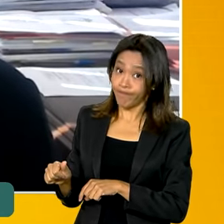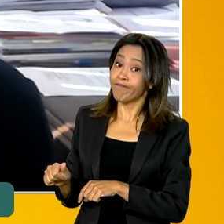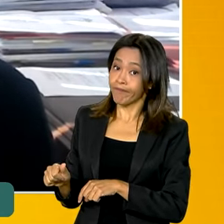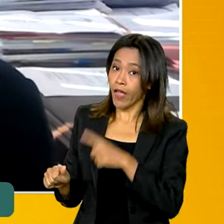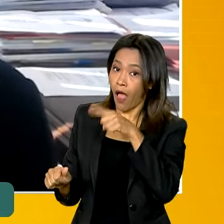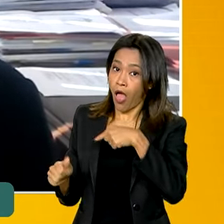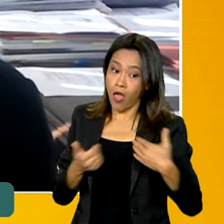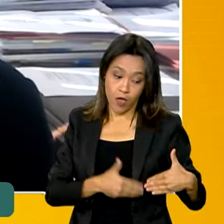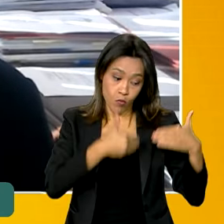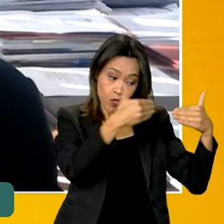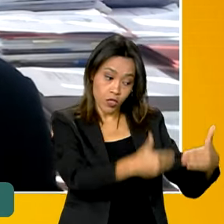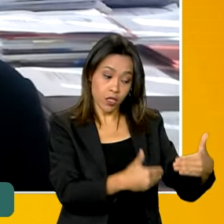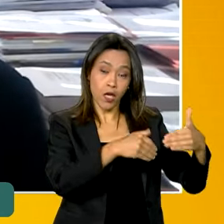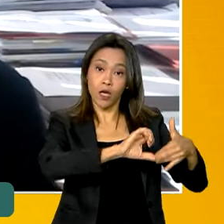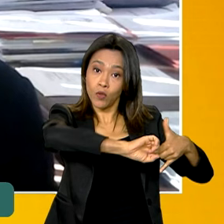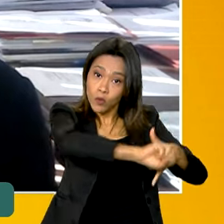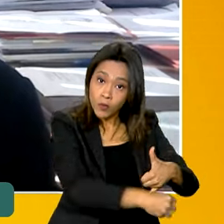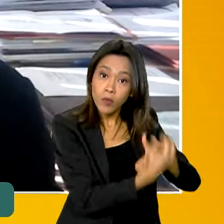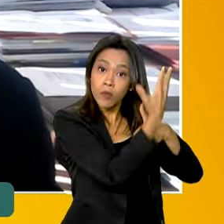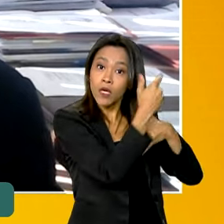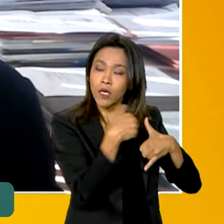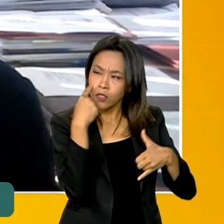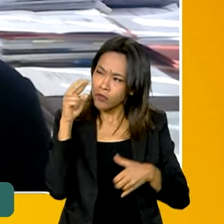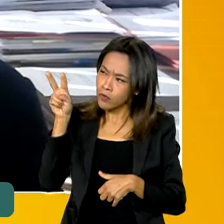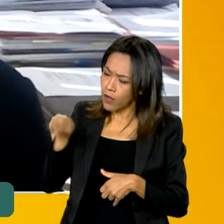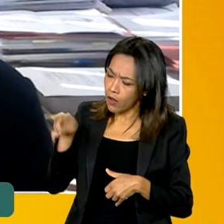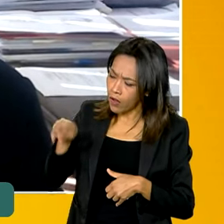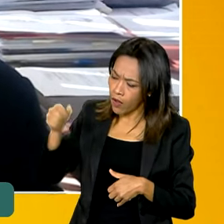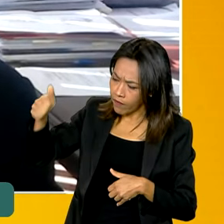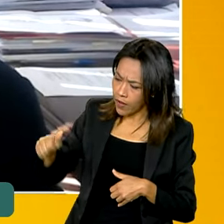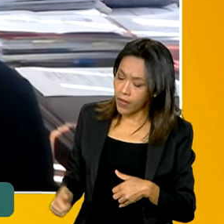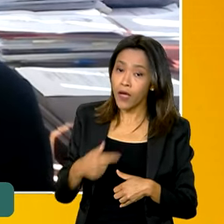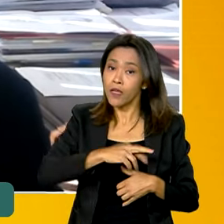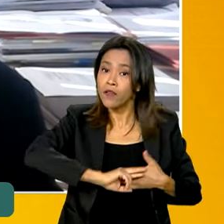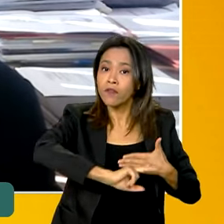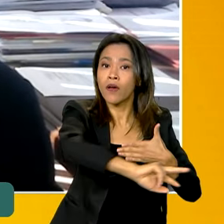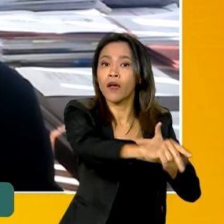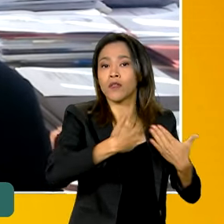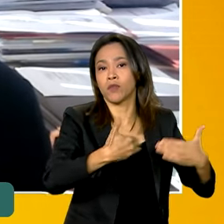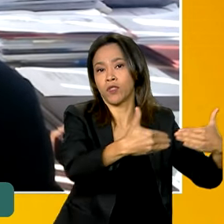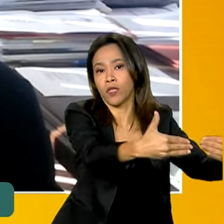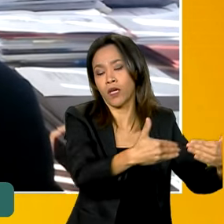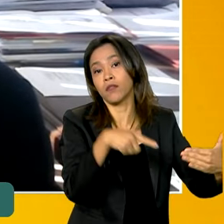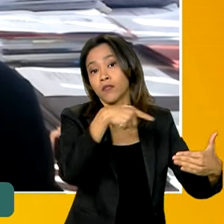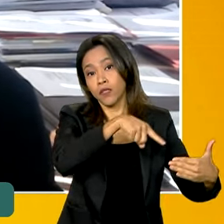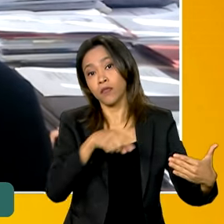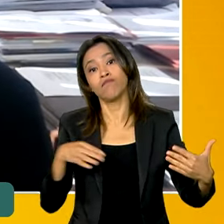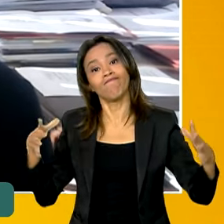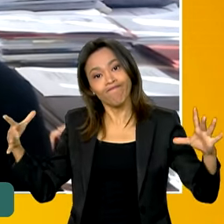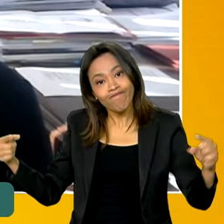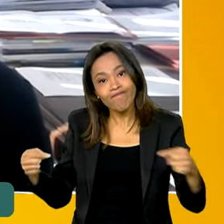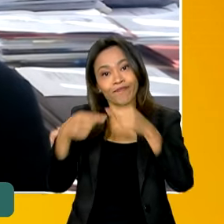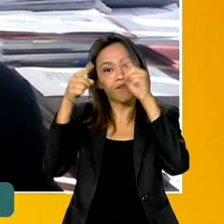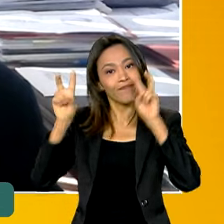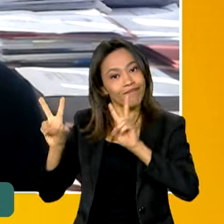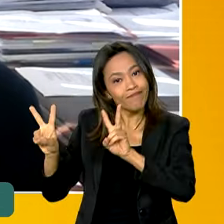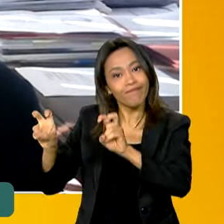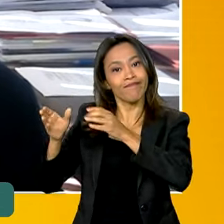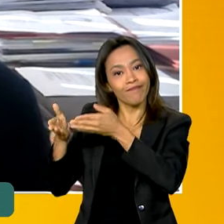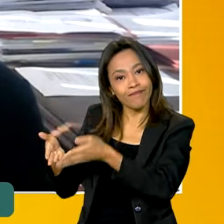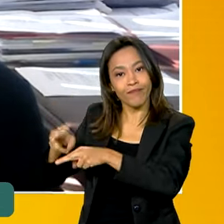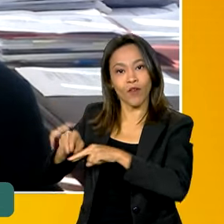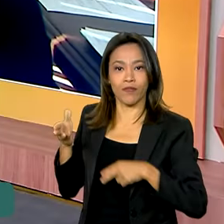pelo Ministério de Meio Ambiente e pelos ministérios que estão envolvidos nas suas políticas da construção do plano clima.